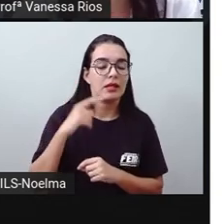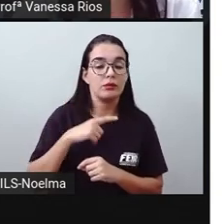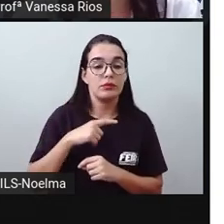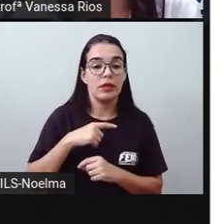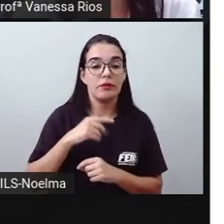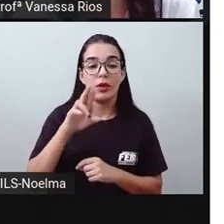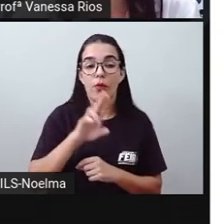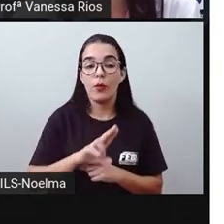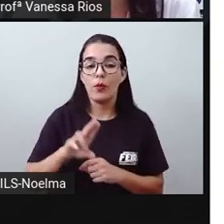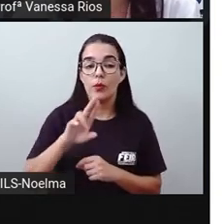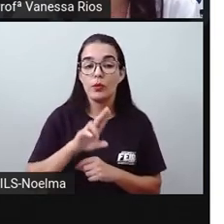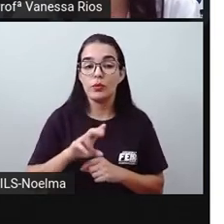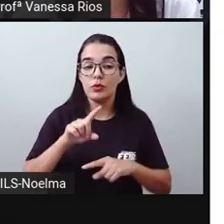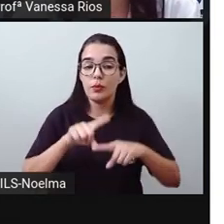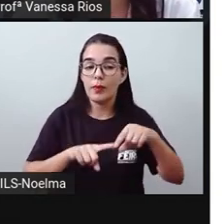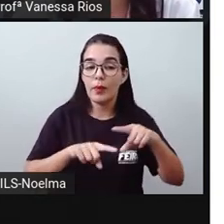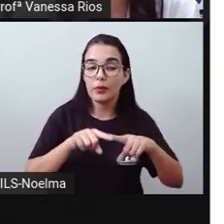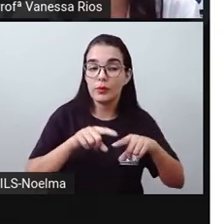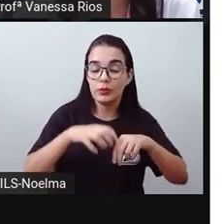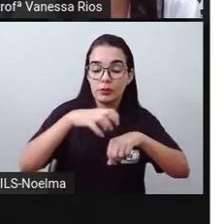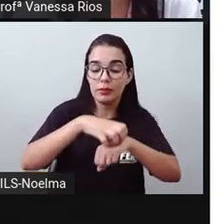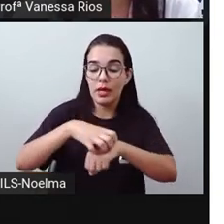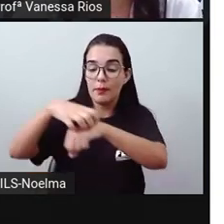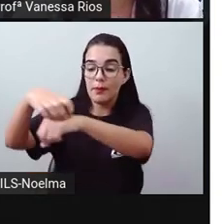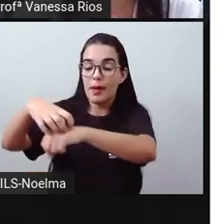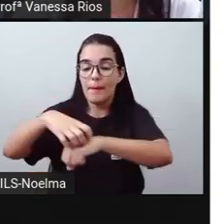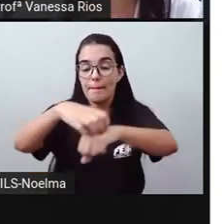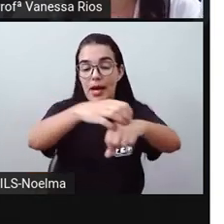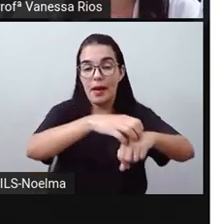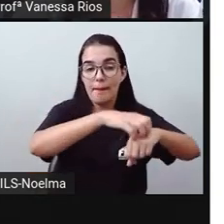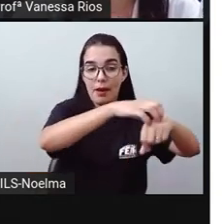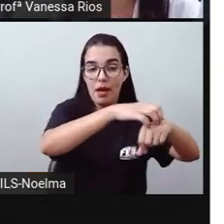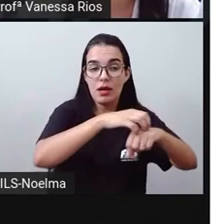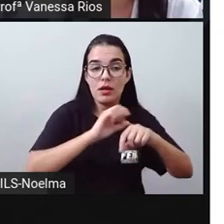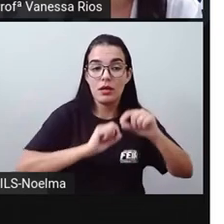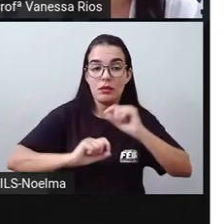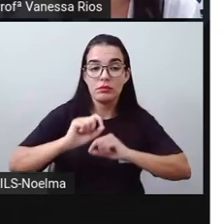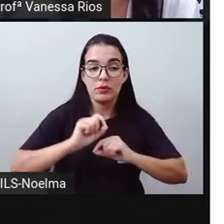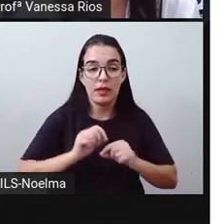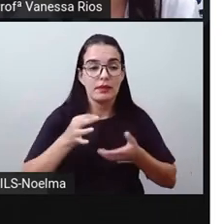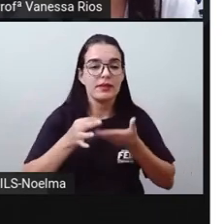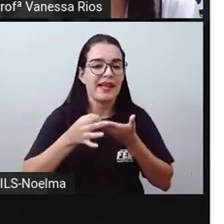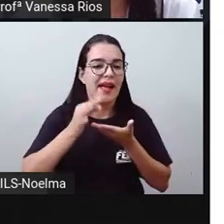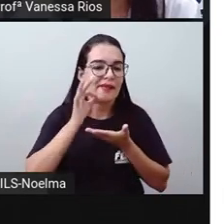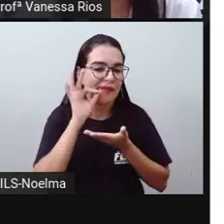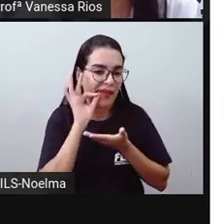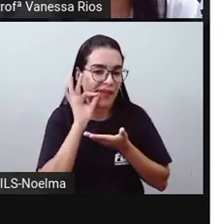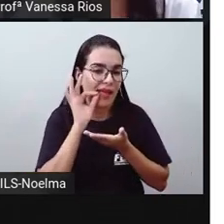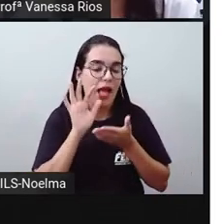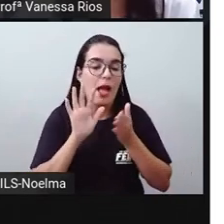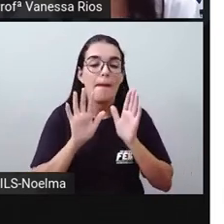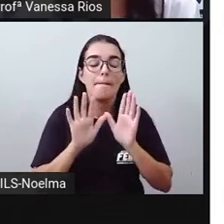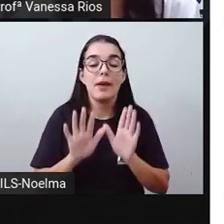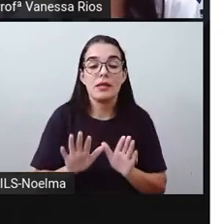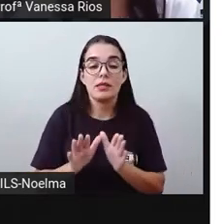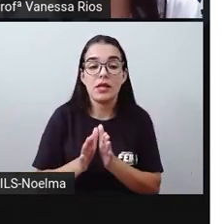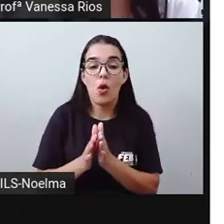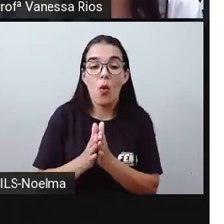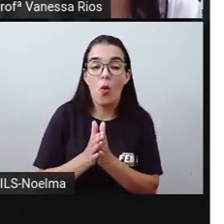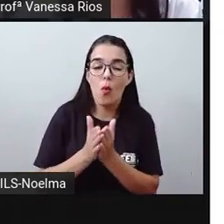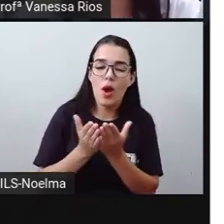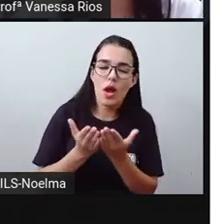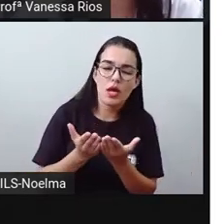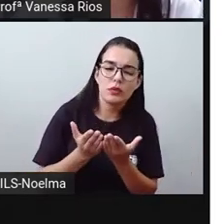que o Brasil tinha na época. Mas a partir aí de um certo momento, não é? A partir aí de